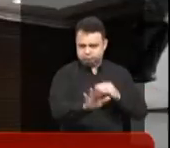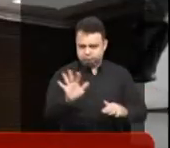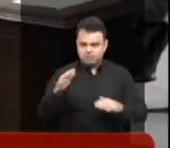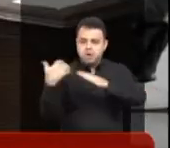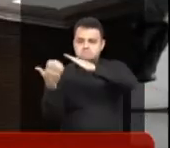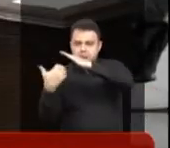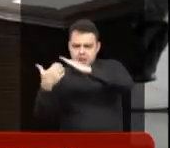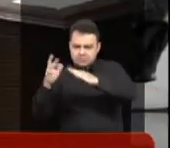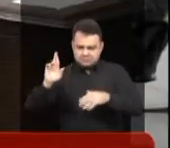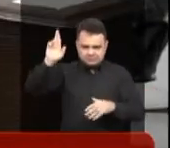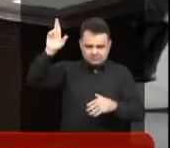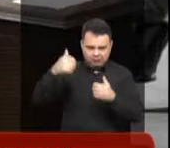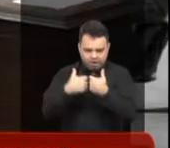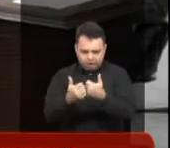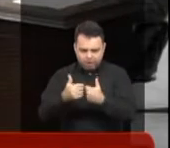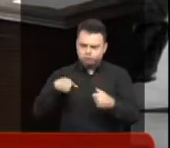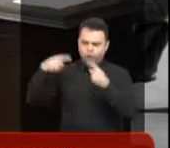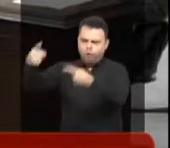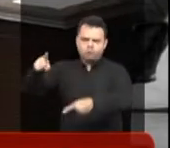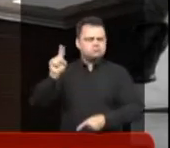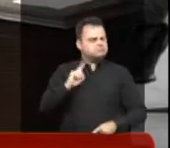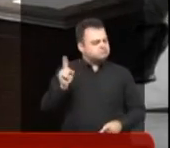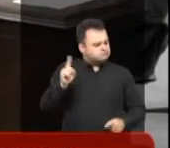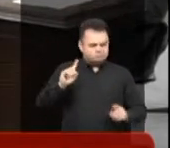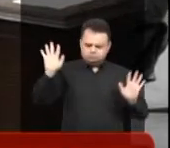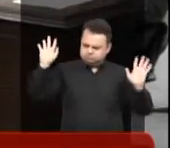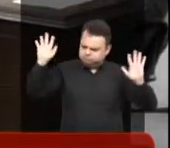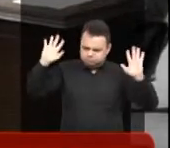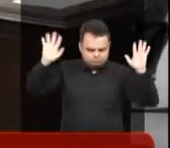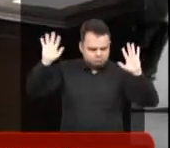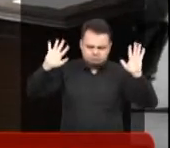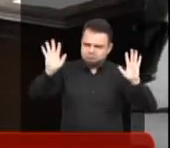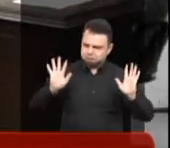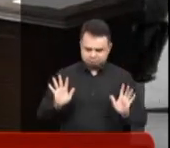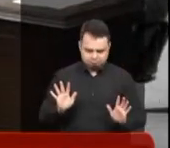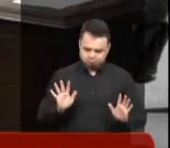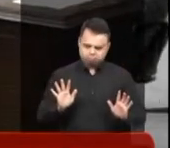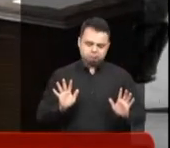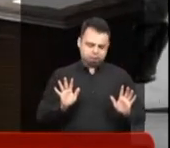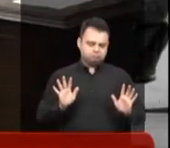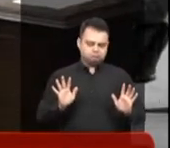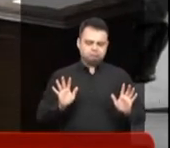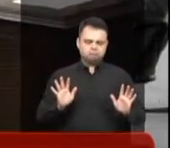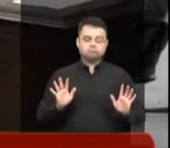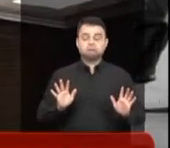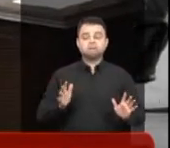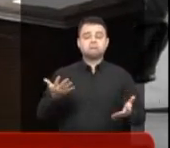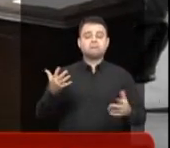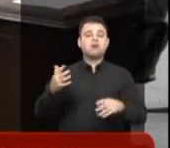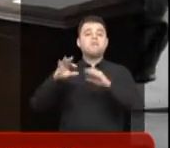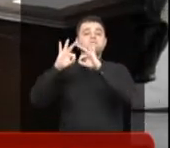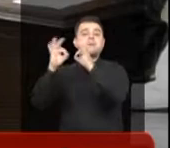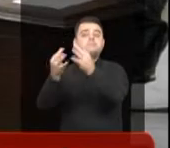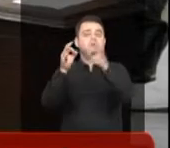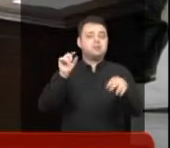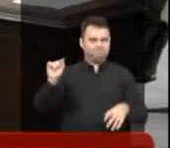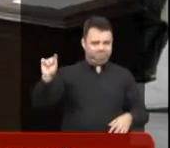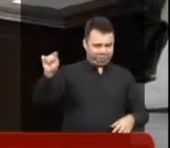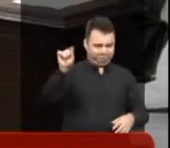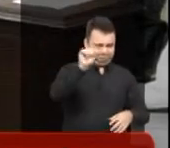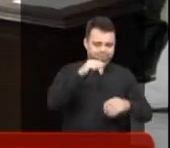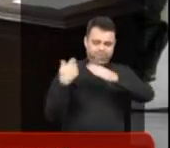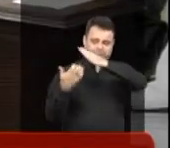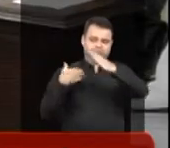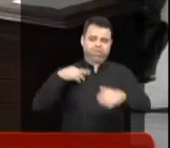as empresas responsáveis pelo transporte público em Rio Preto. conheço, inclusive, as famílias